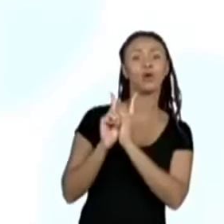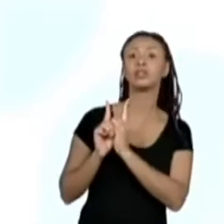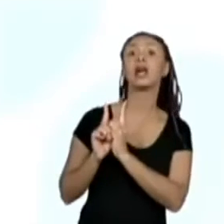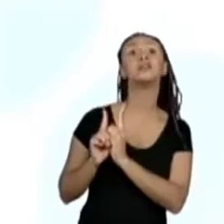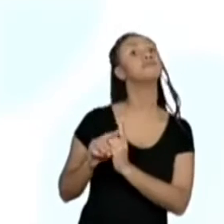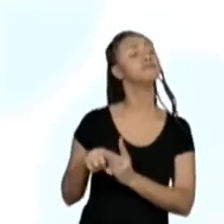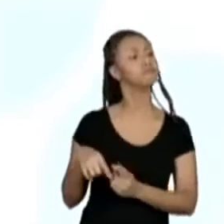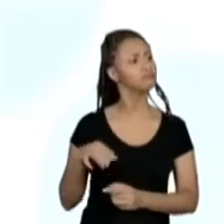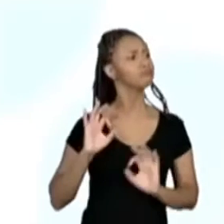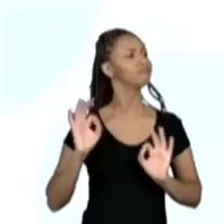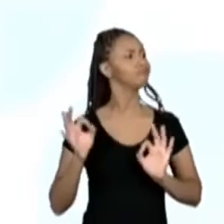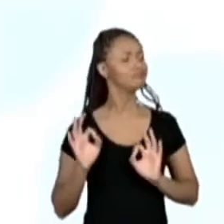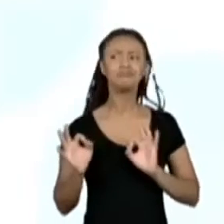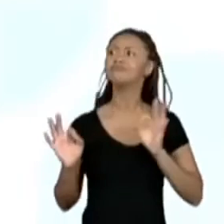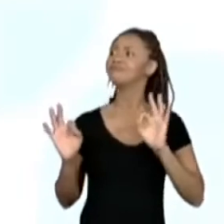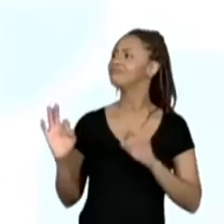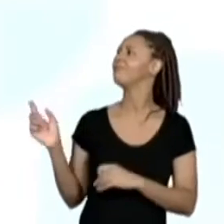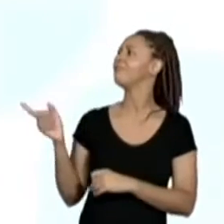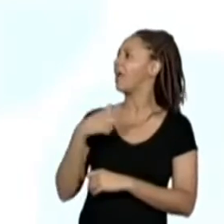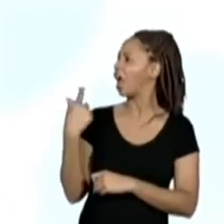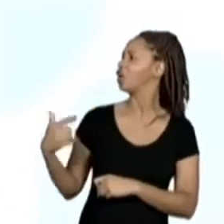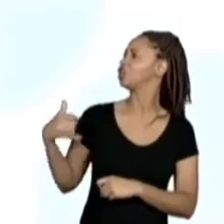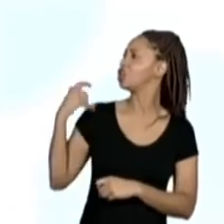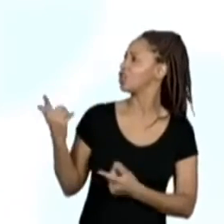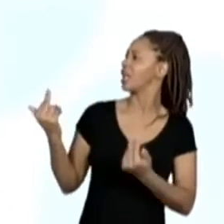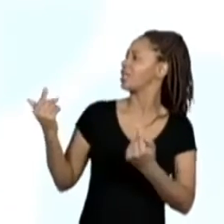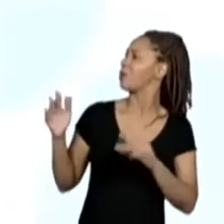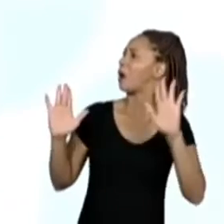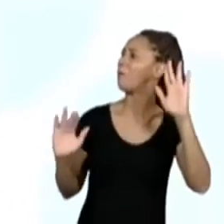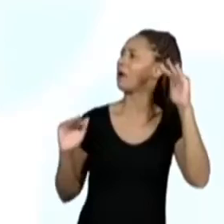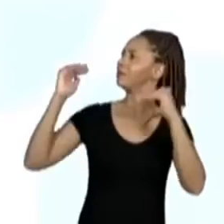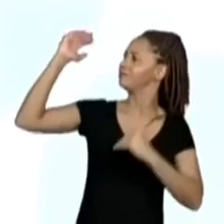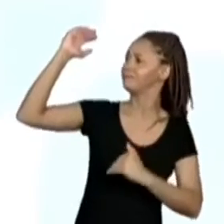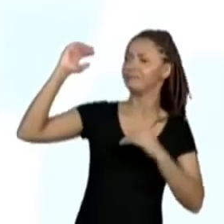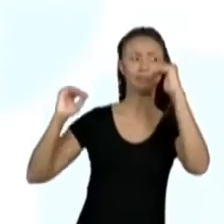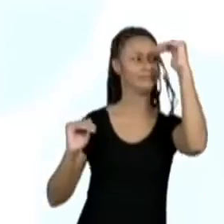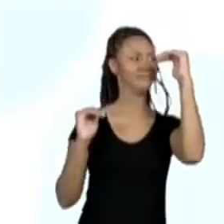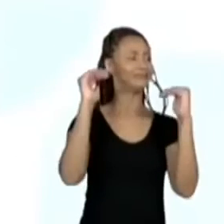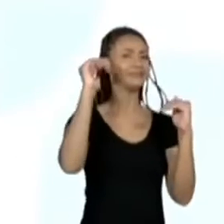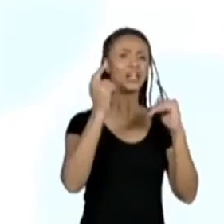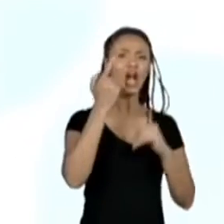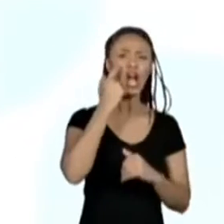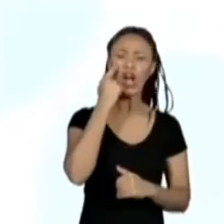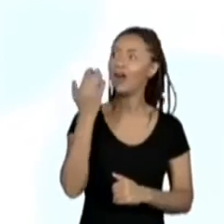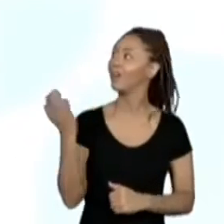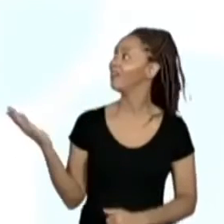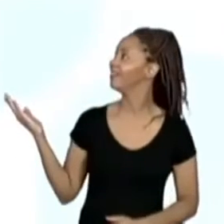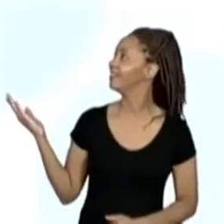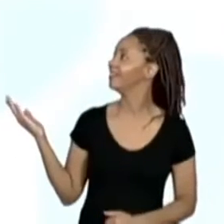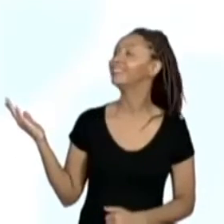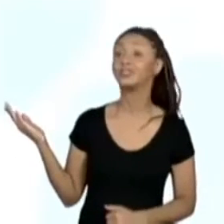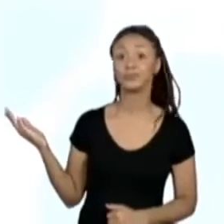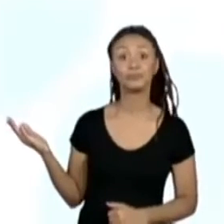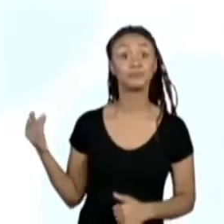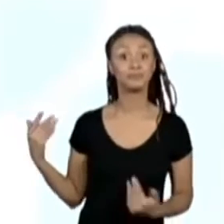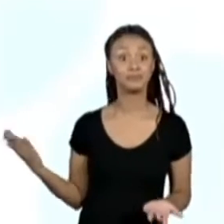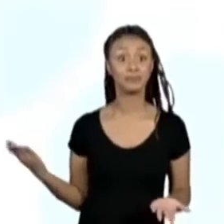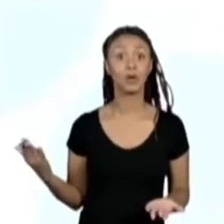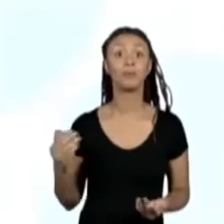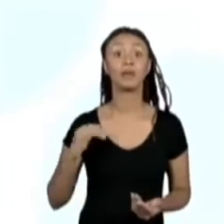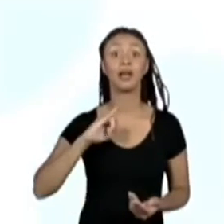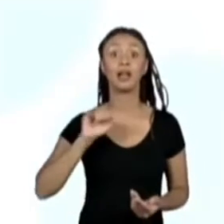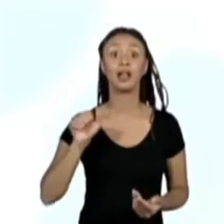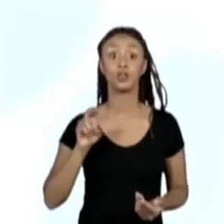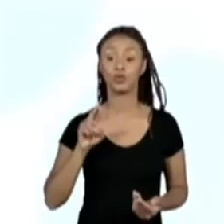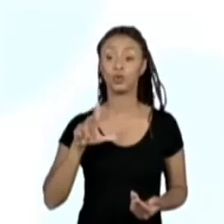mesma idade, eles têm alturas diferentes. Olha só. Então, a Juliana, que é a mãe do João Pedro